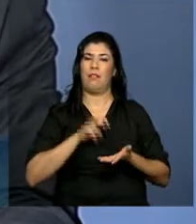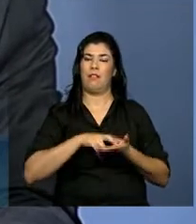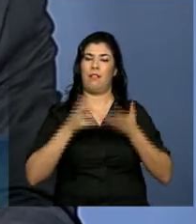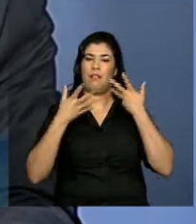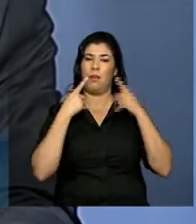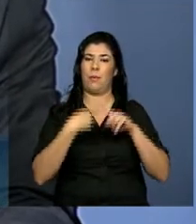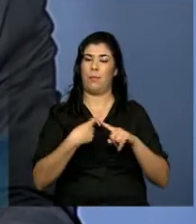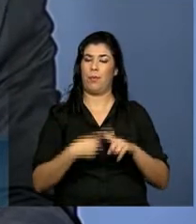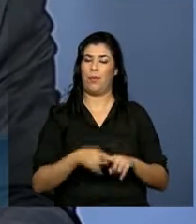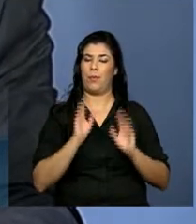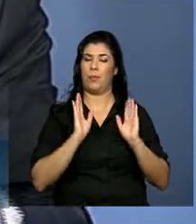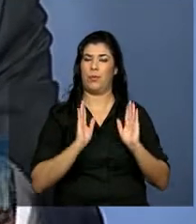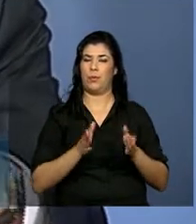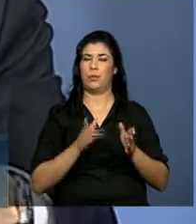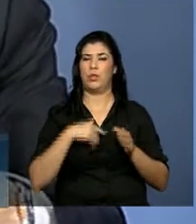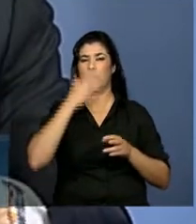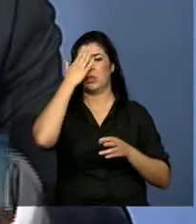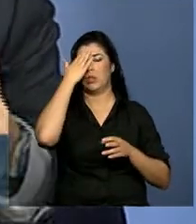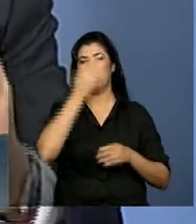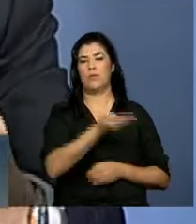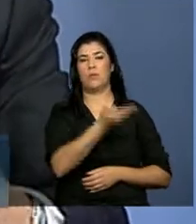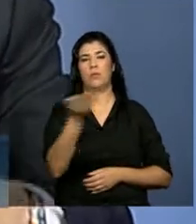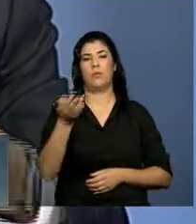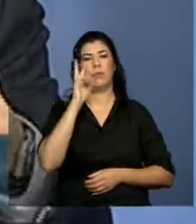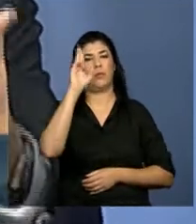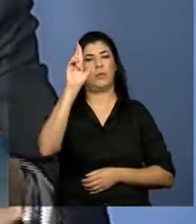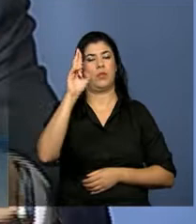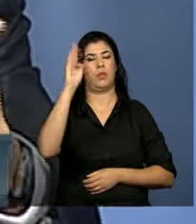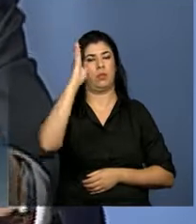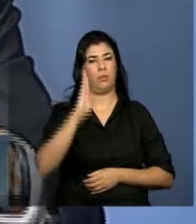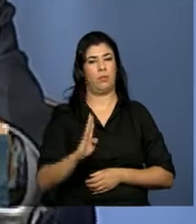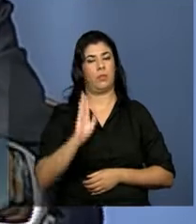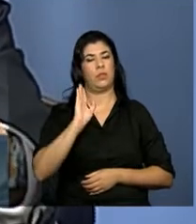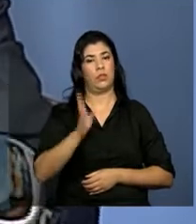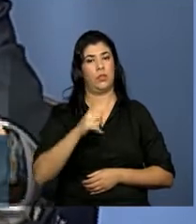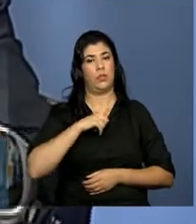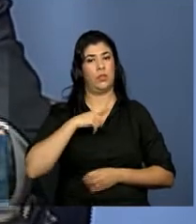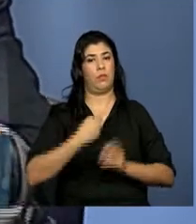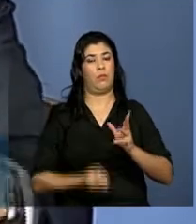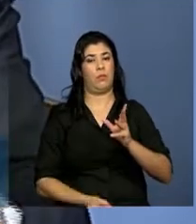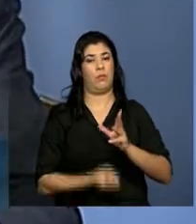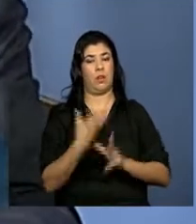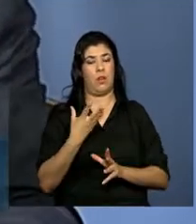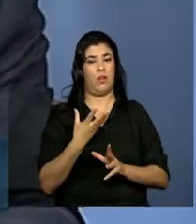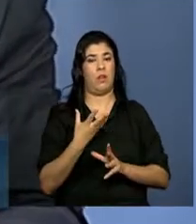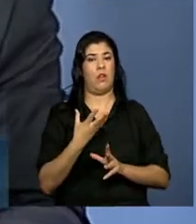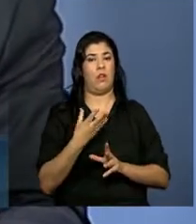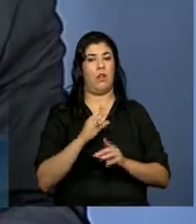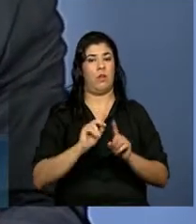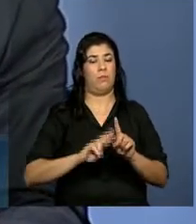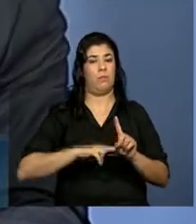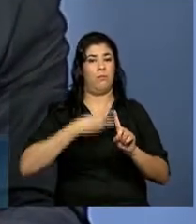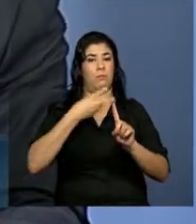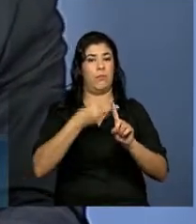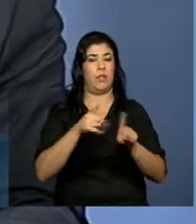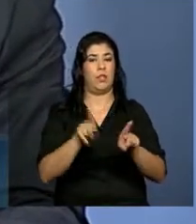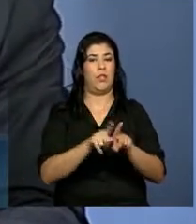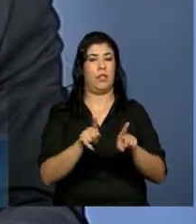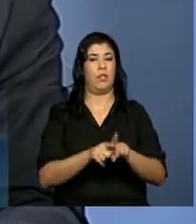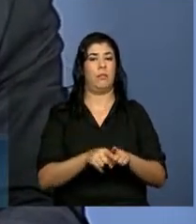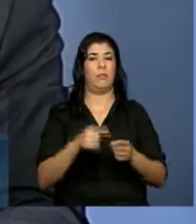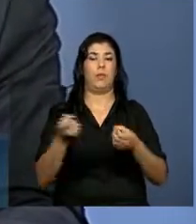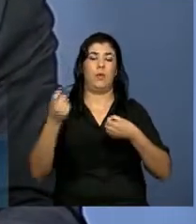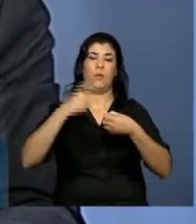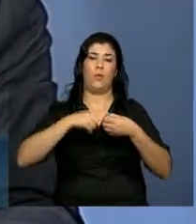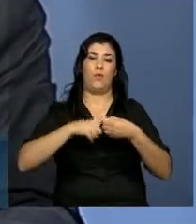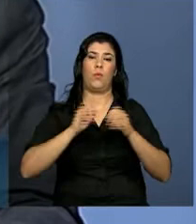as autoridades brasileiras não apenas estão implementando já com antecipação os dispositivos do acordo, mas também estão